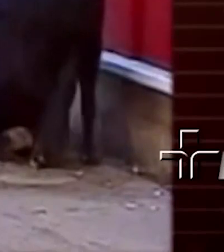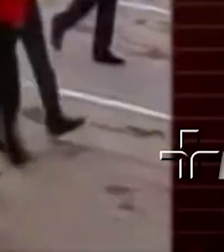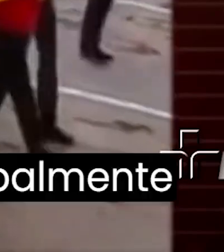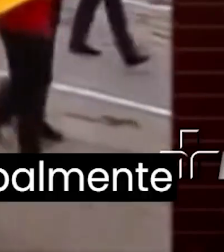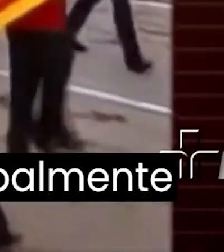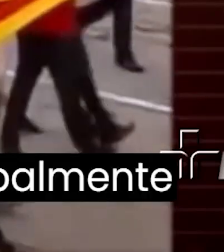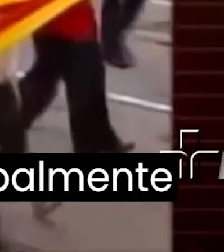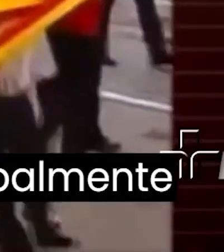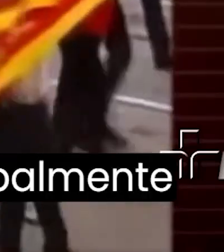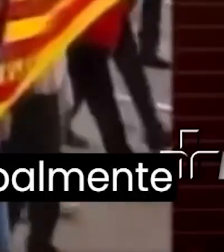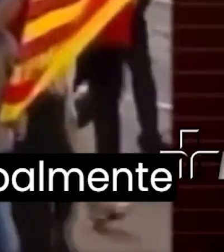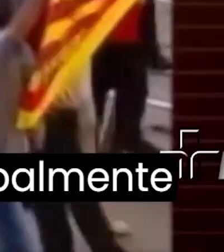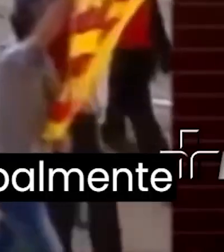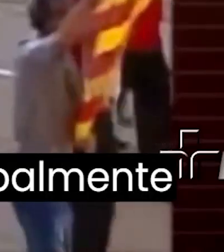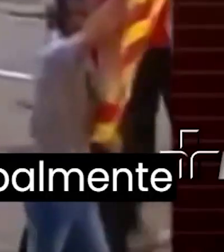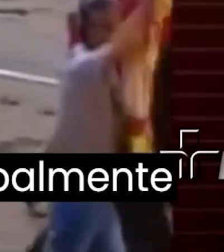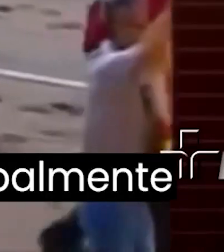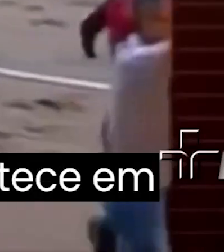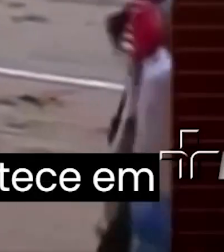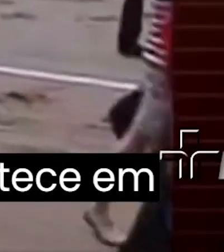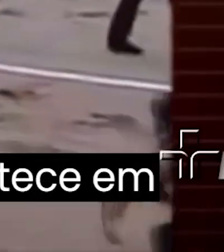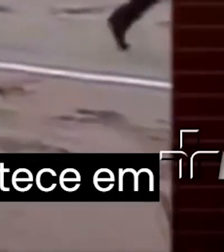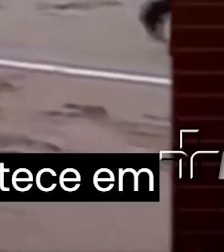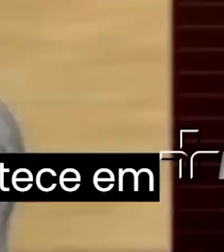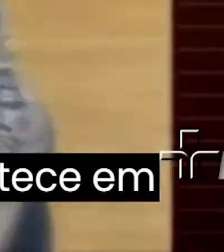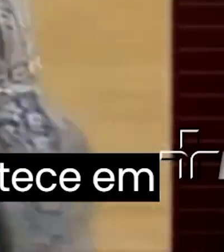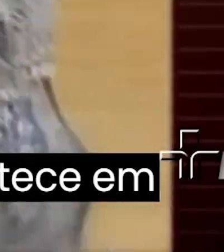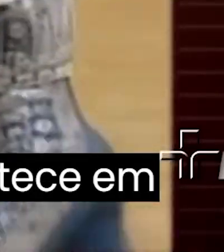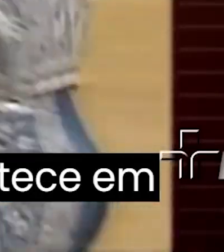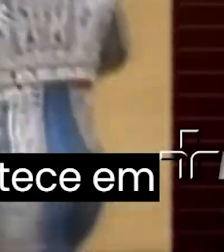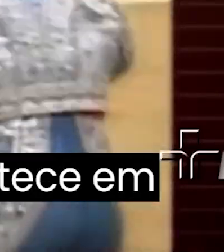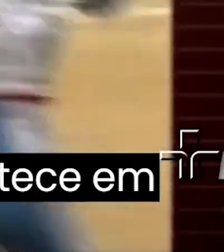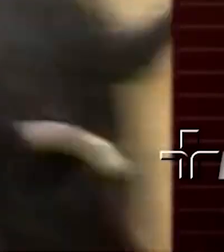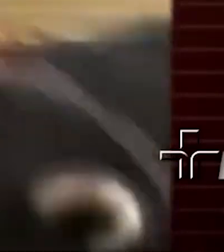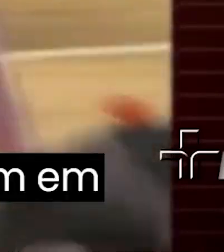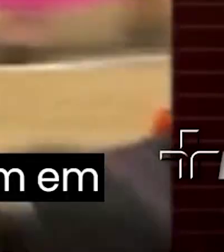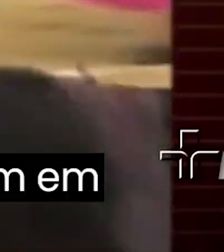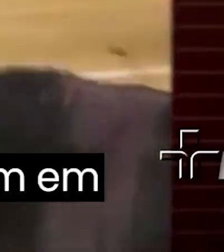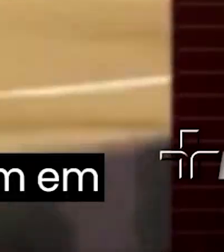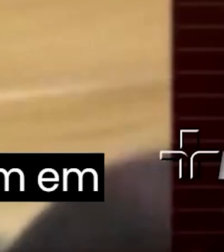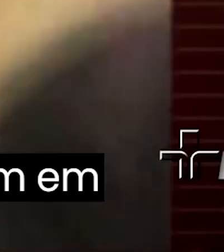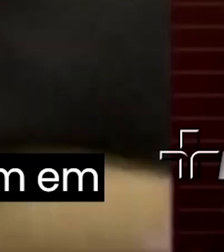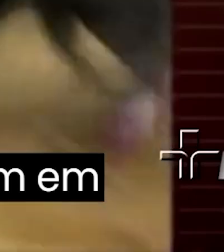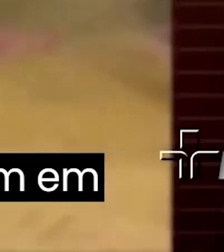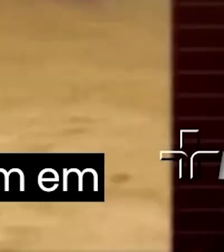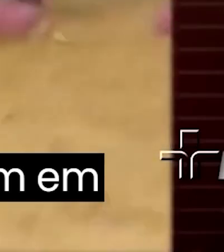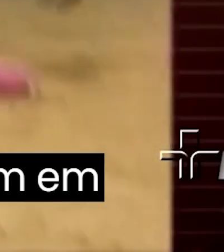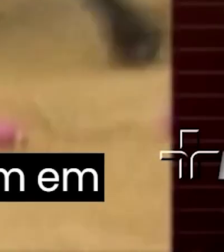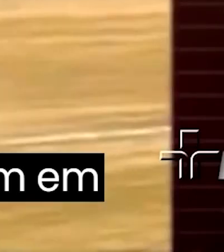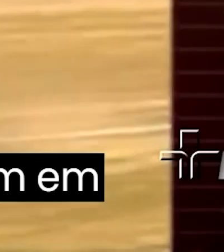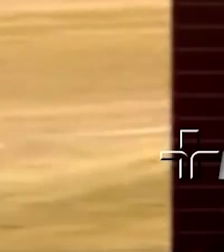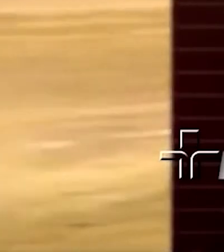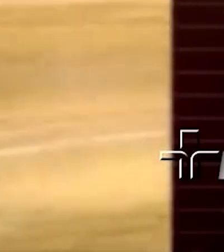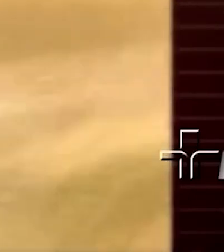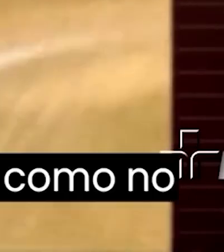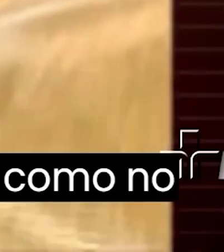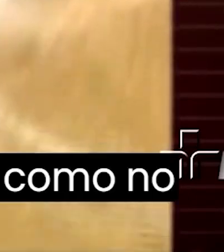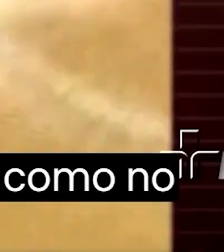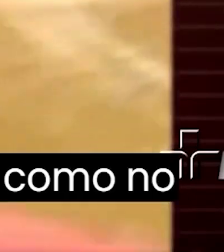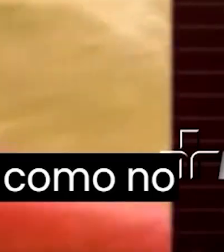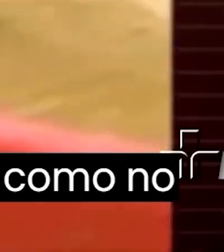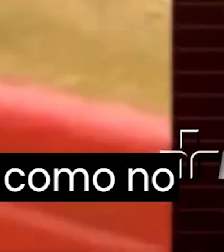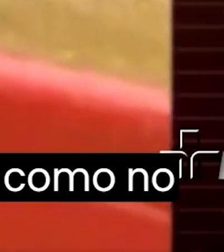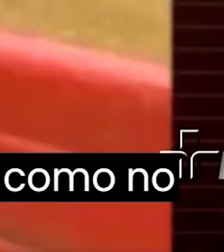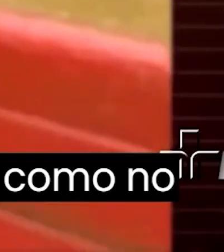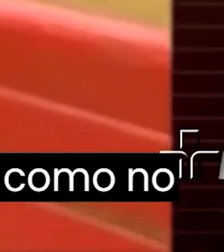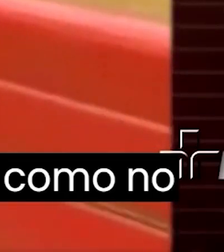a tourada é uma tradição principalmente na espanha mas também acontece em portugal na francia e também em alguns